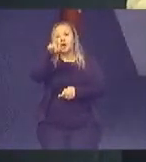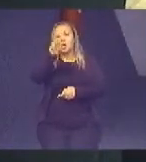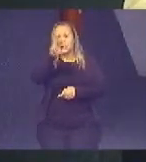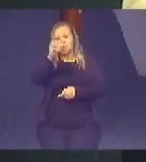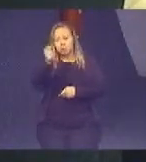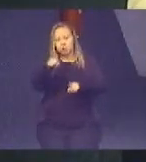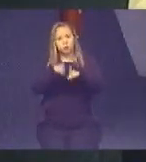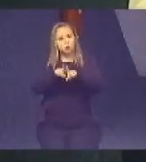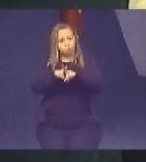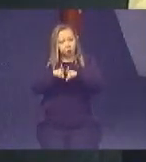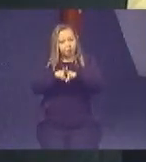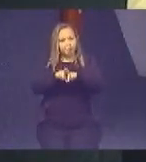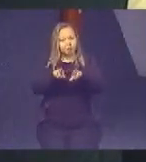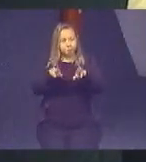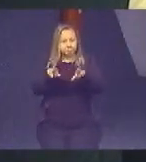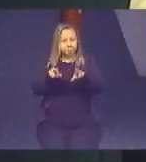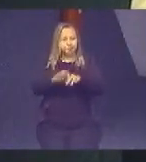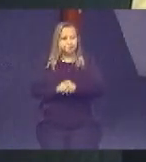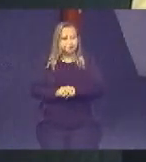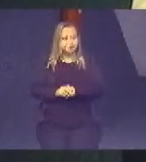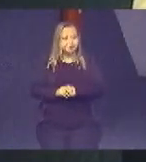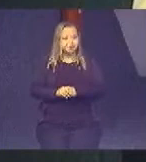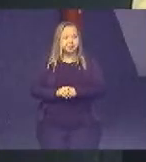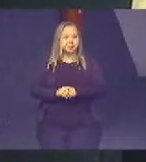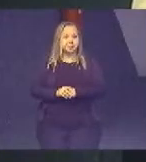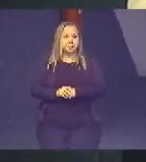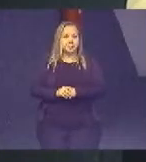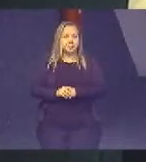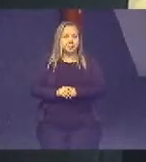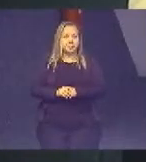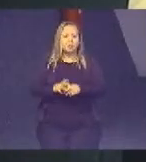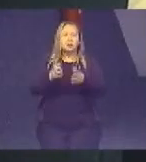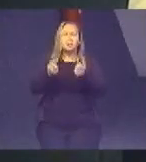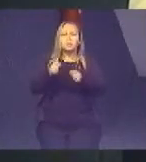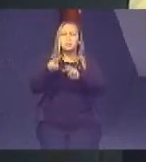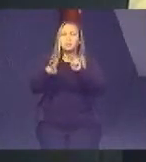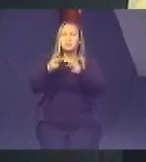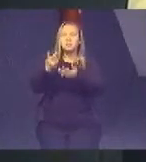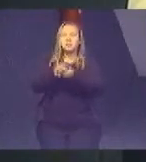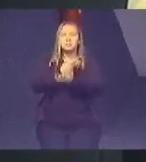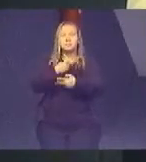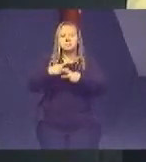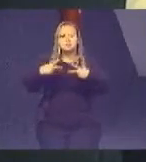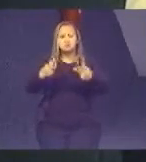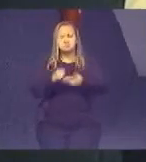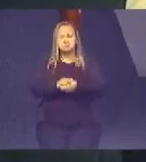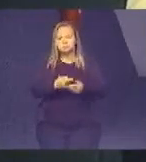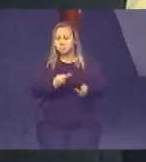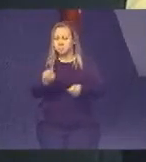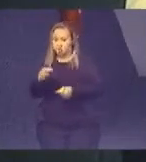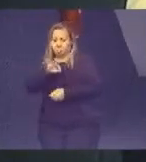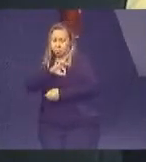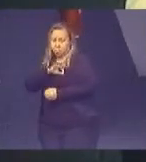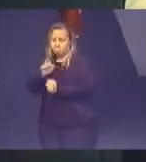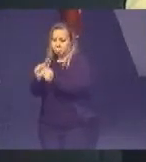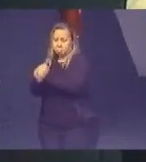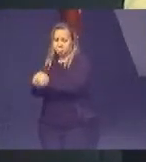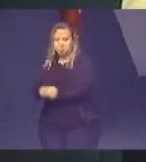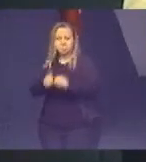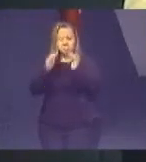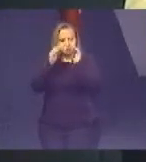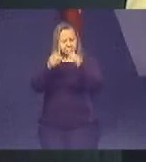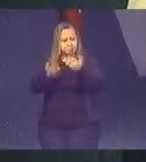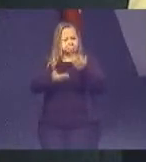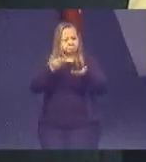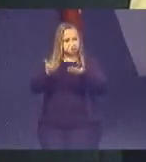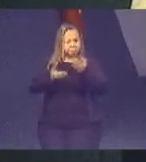ele disse, não, vai ao oficial de justiça, vamos ver como é que vai acontecer as coisas. Foi lá, ela foi tratada dignamente, tudo mais,